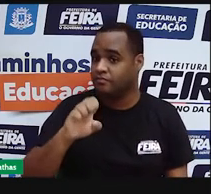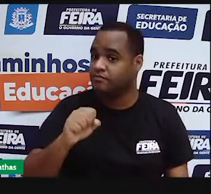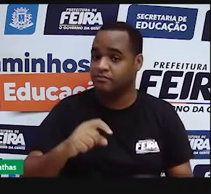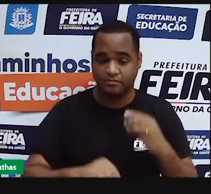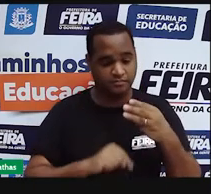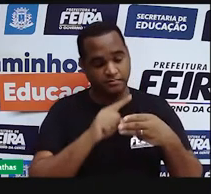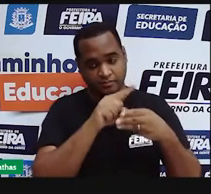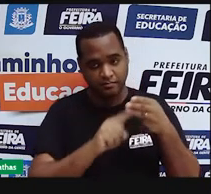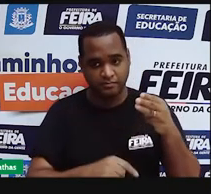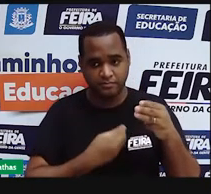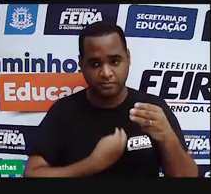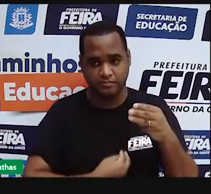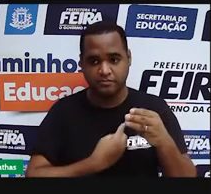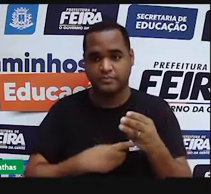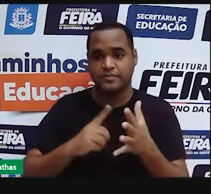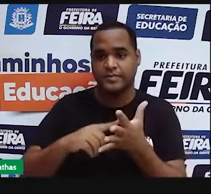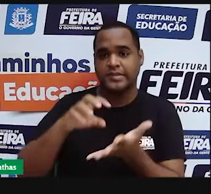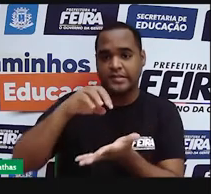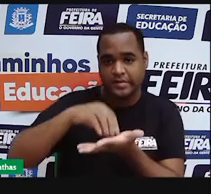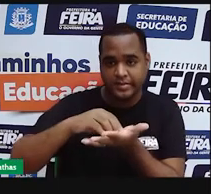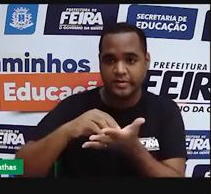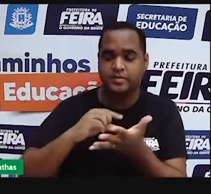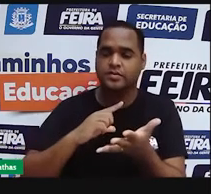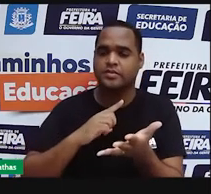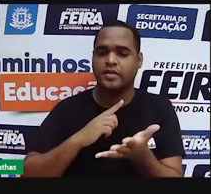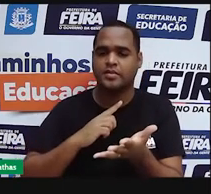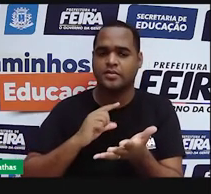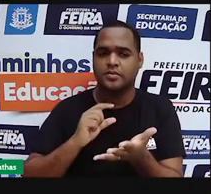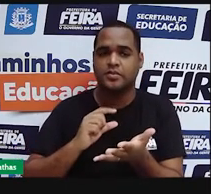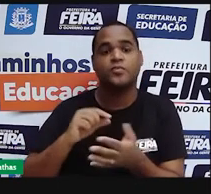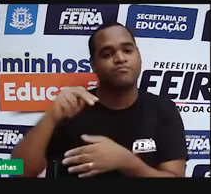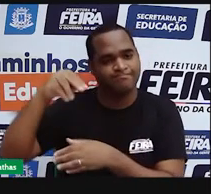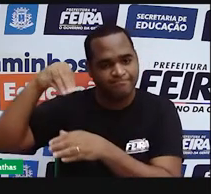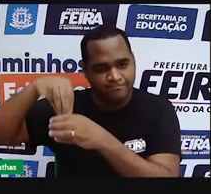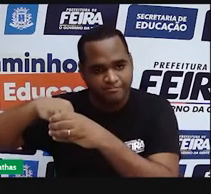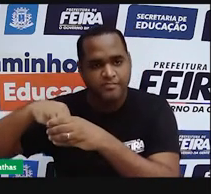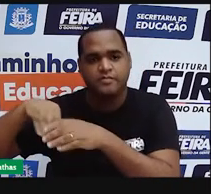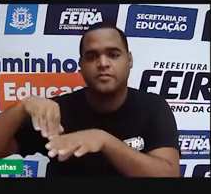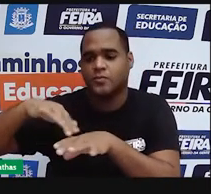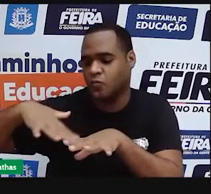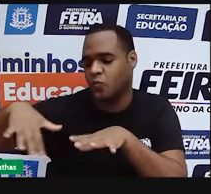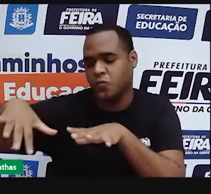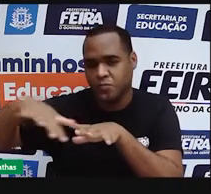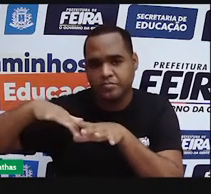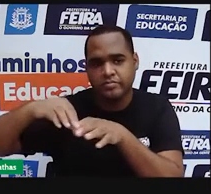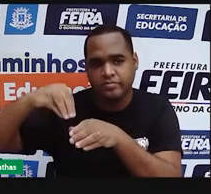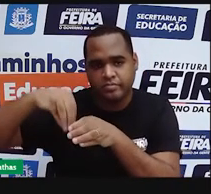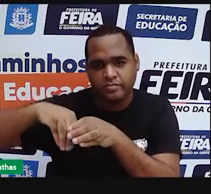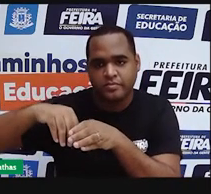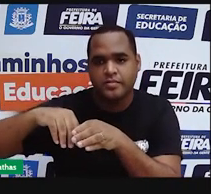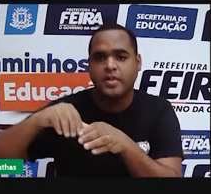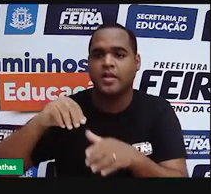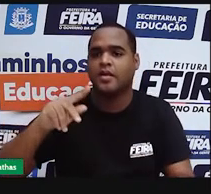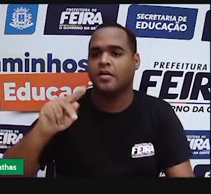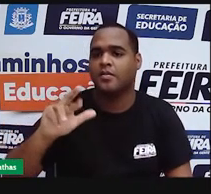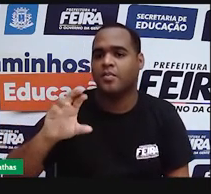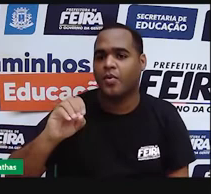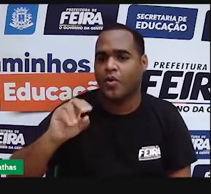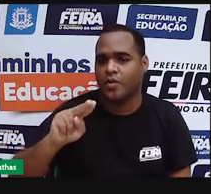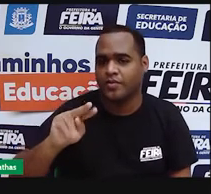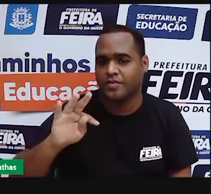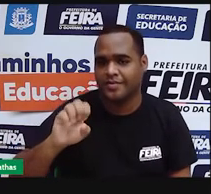partículas. A gente tem aqui no centro, no centro não, no núcleo, os prótons, que são esses com carga